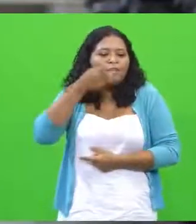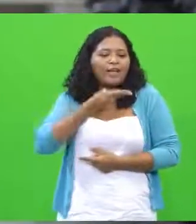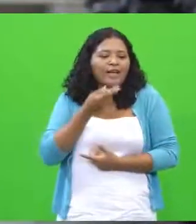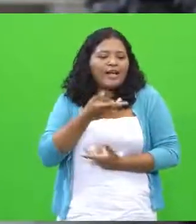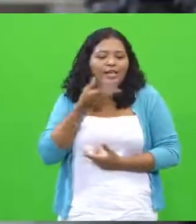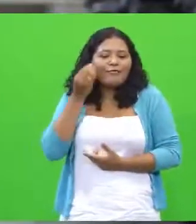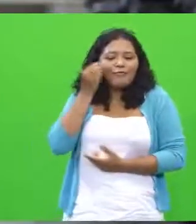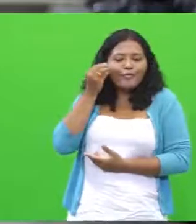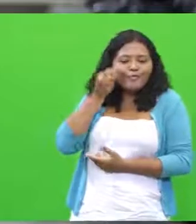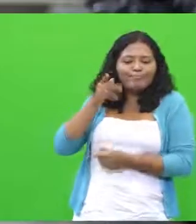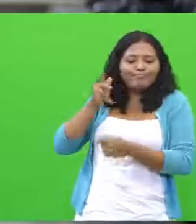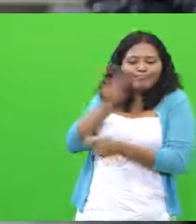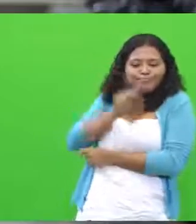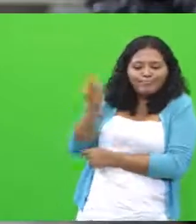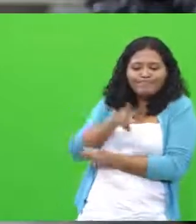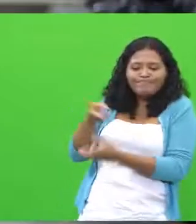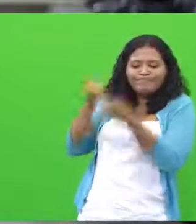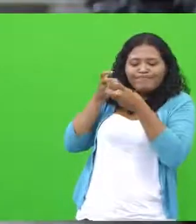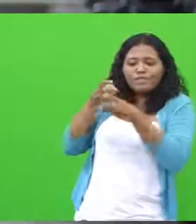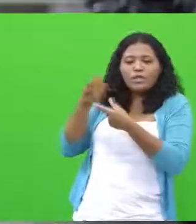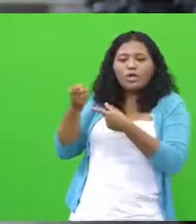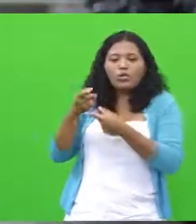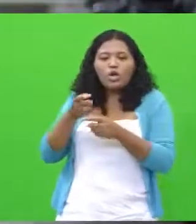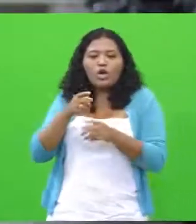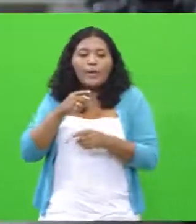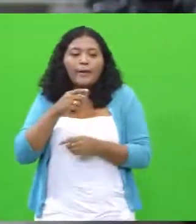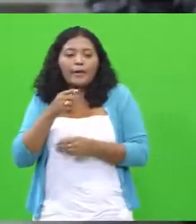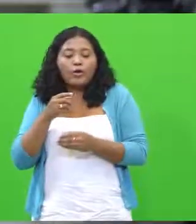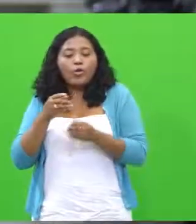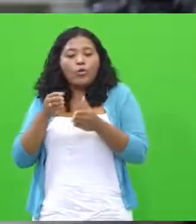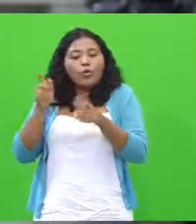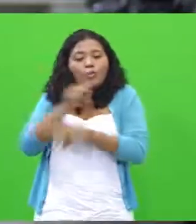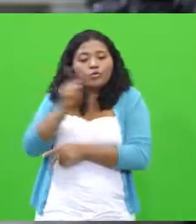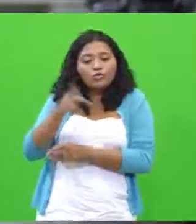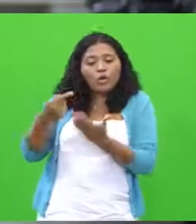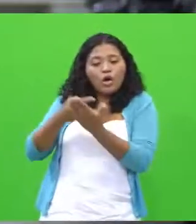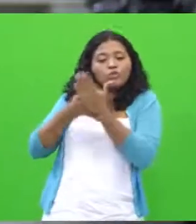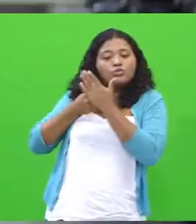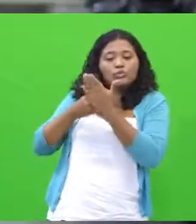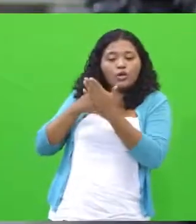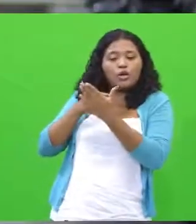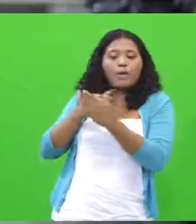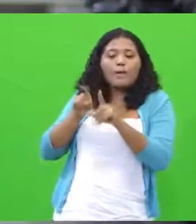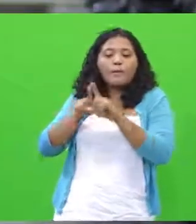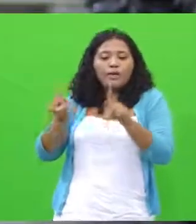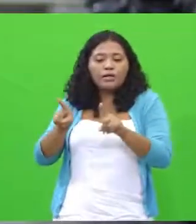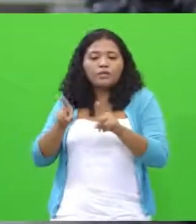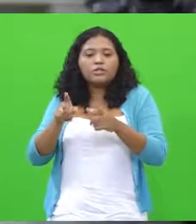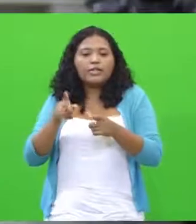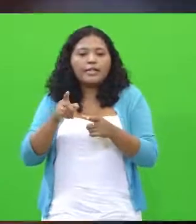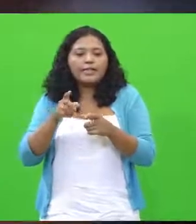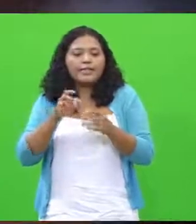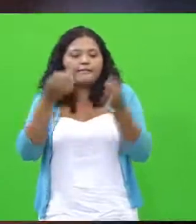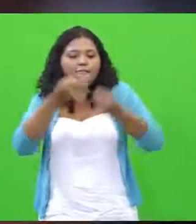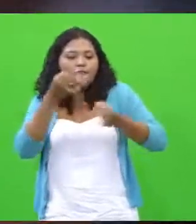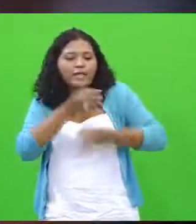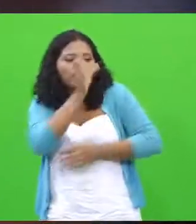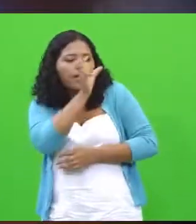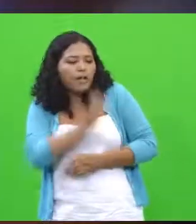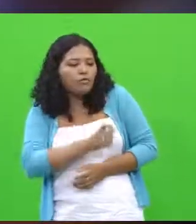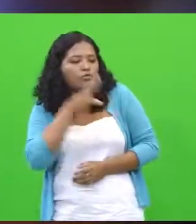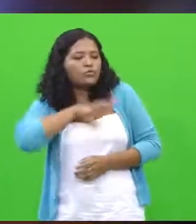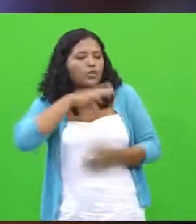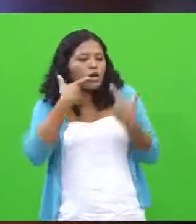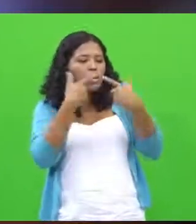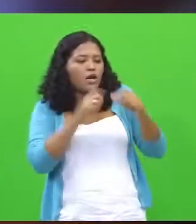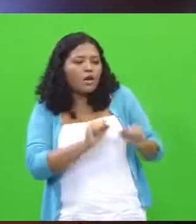professor, tenho que vir por meio do professor. São coisas que estão corretas na língua portuguesa, você não está errando, mas infelizmente você não percebe. E outra coisa,